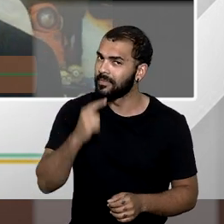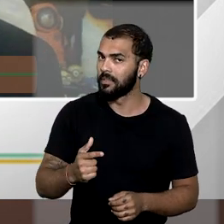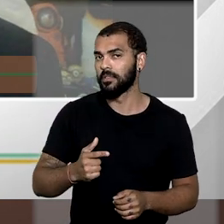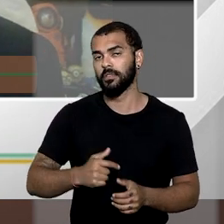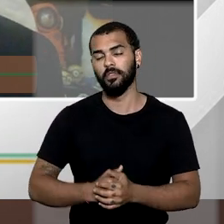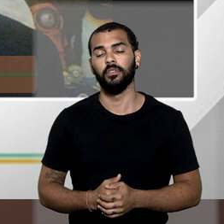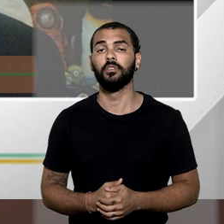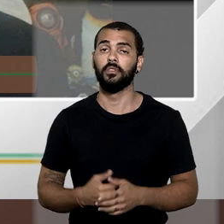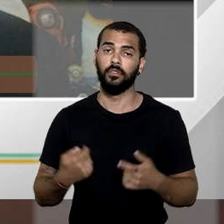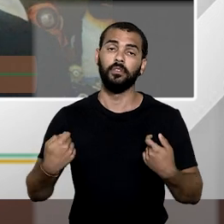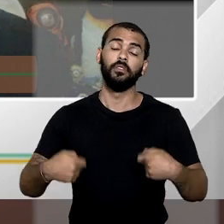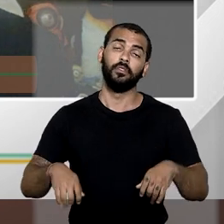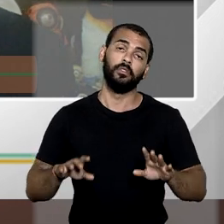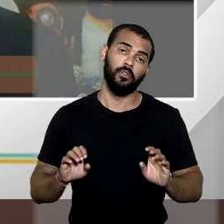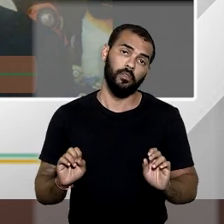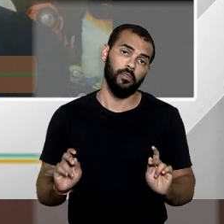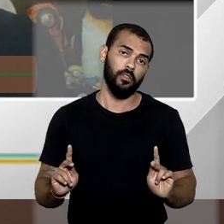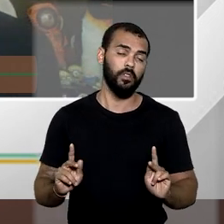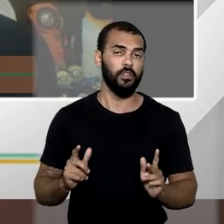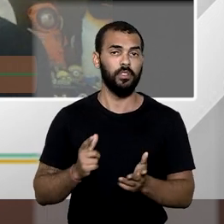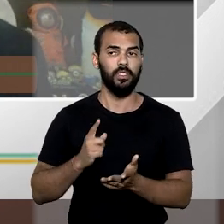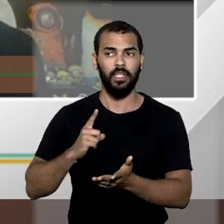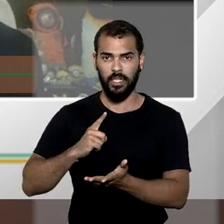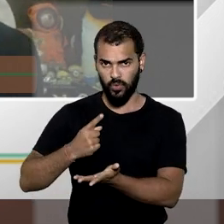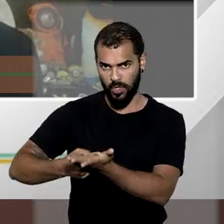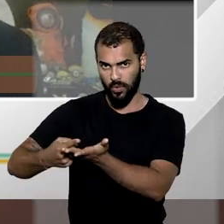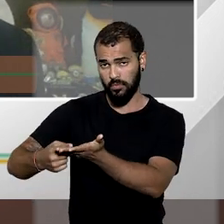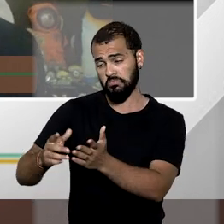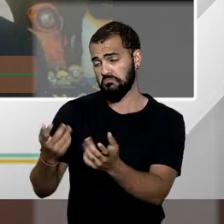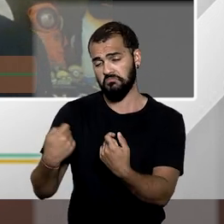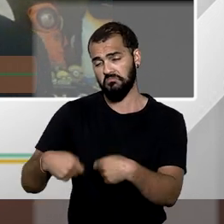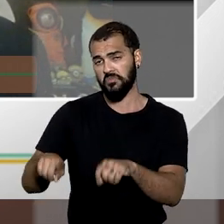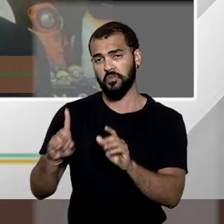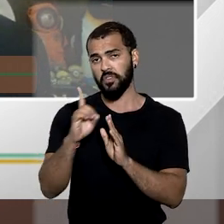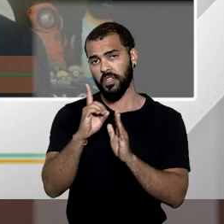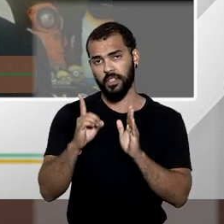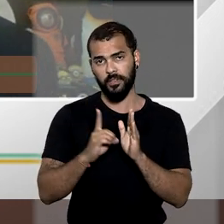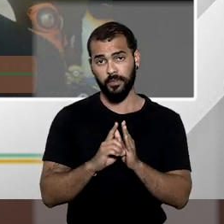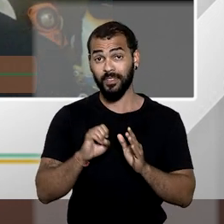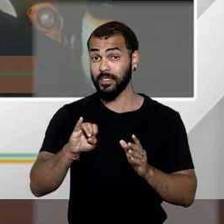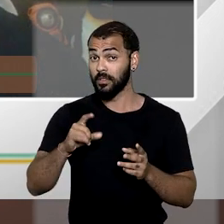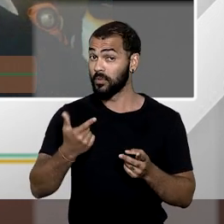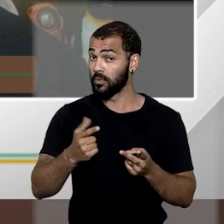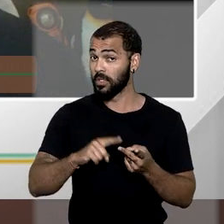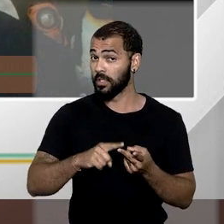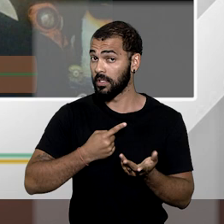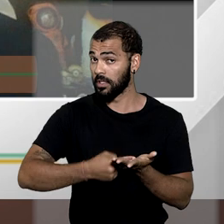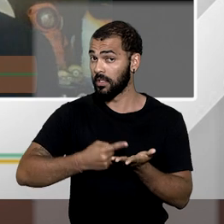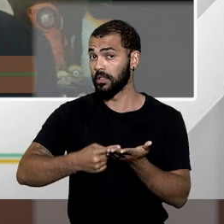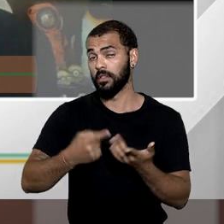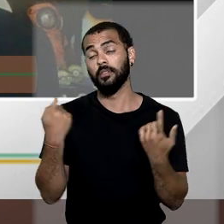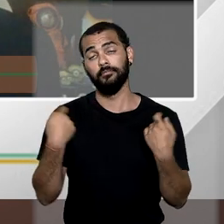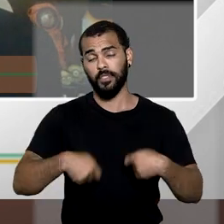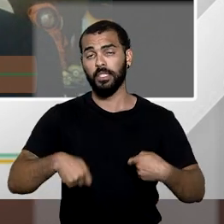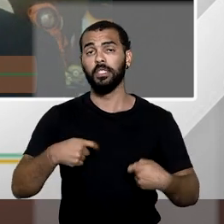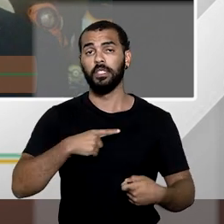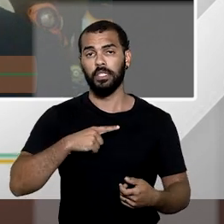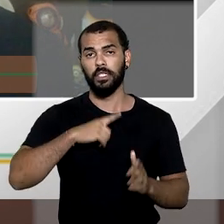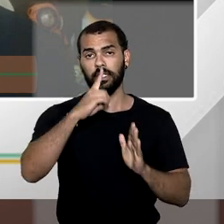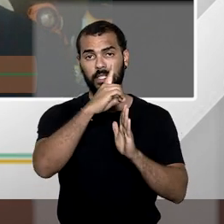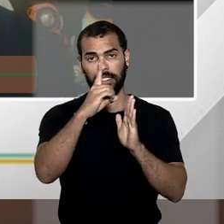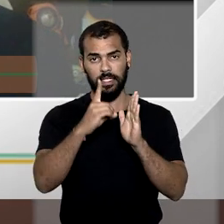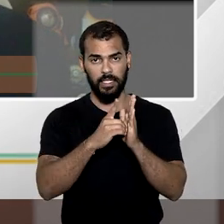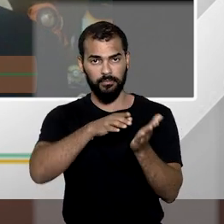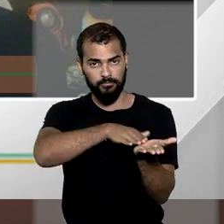realmente, uma vez havendo o acordo, nem é necessário expedir o decreto. Não havendo o acordo, é baixado um decreto